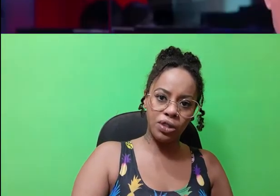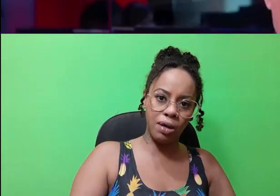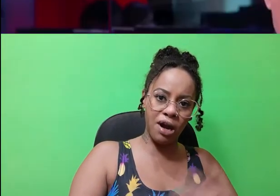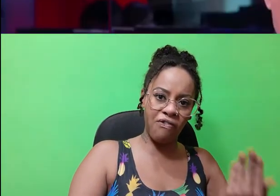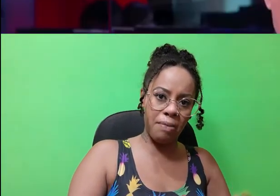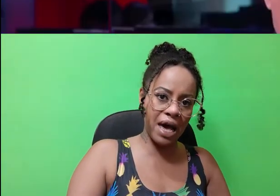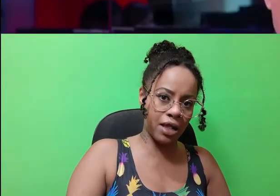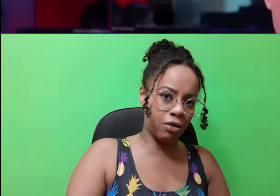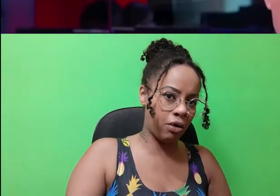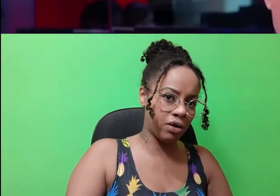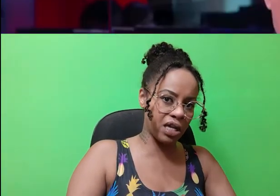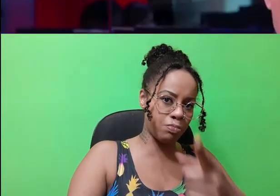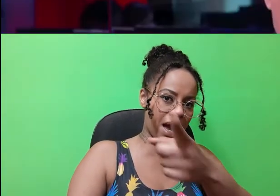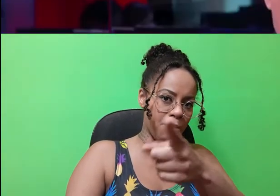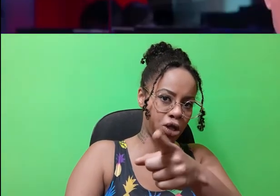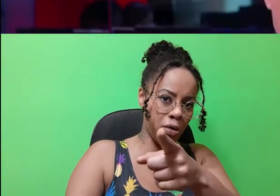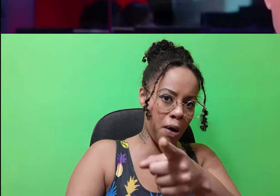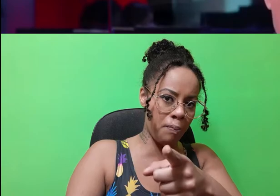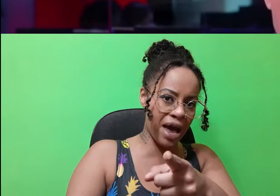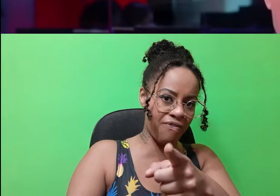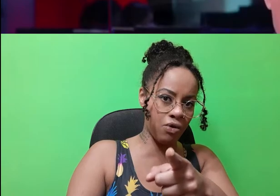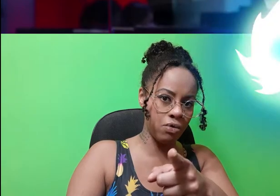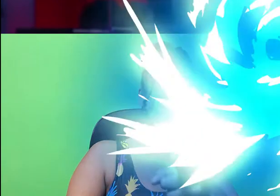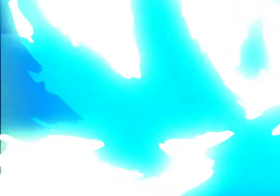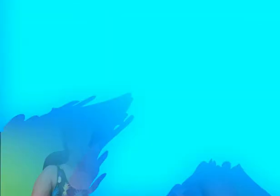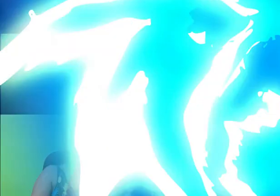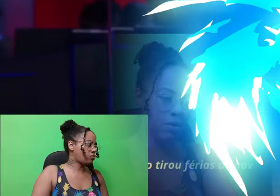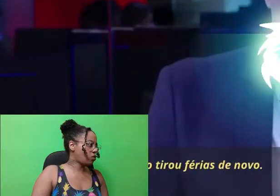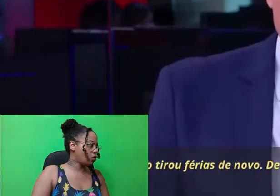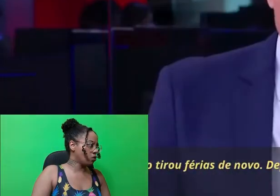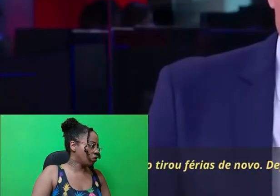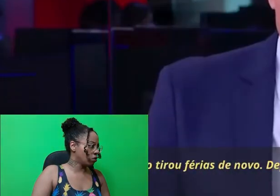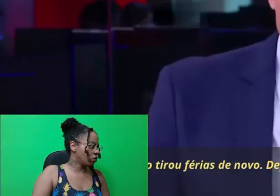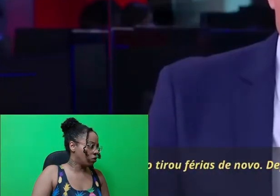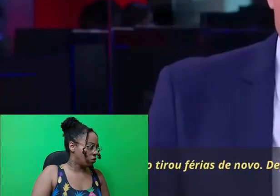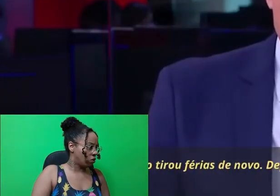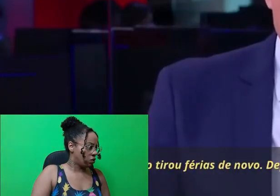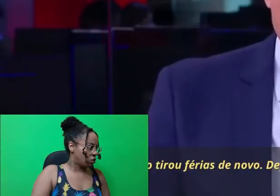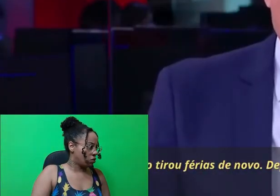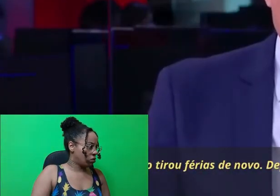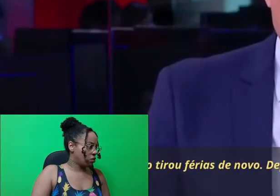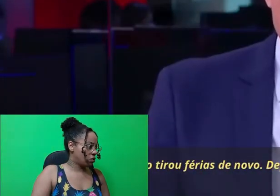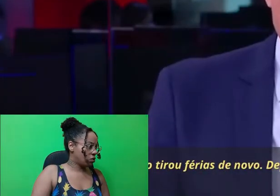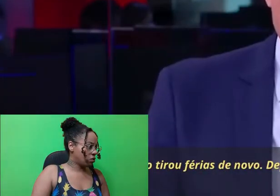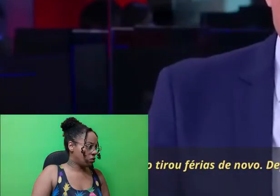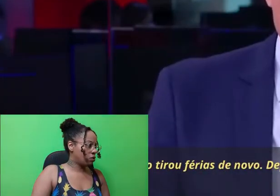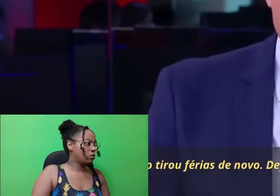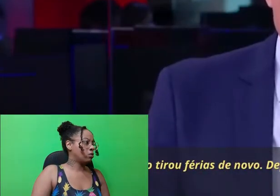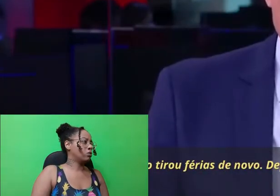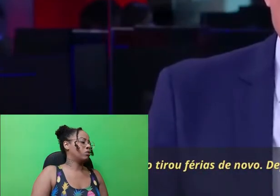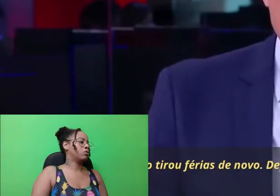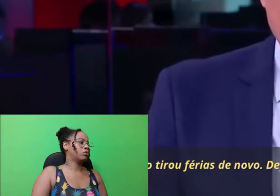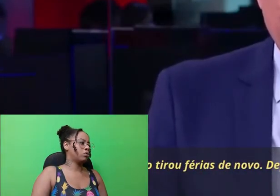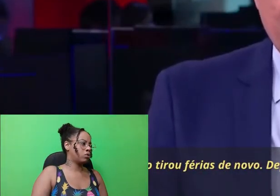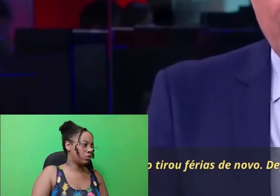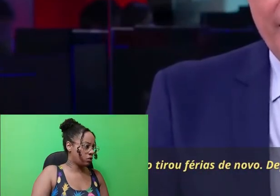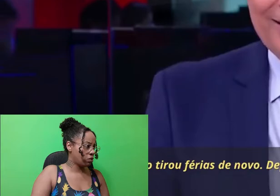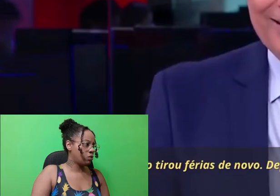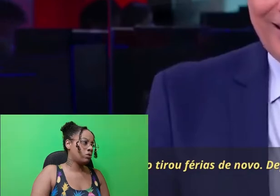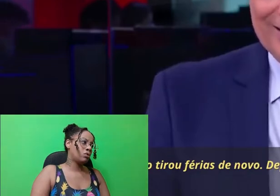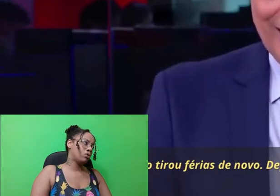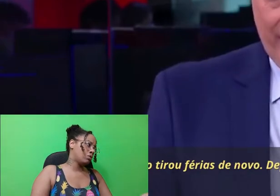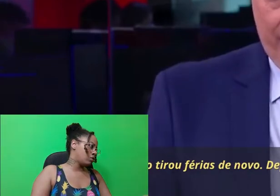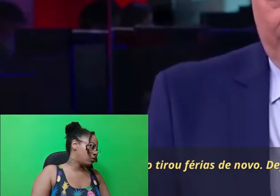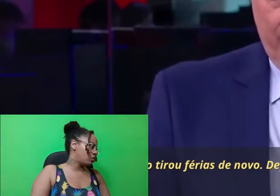sou burro, feminalfabeto. Vocês pegam muito no meu pé, viu? Depois de pescar e passear no mar, no Guarujá, agora vai pescar e passear no mar,